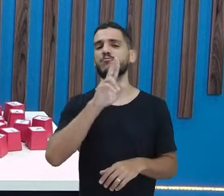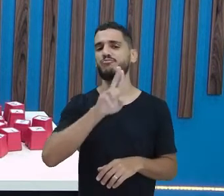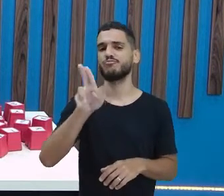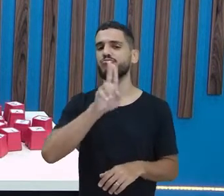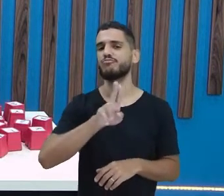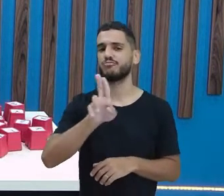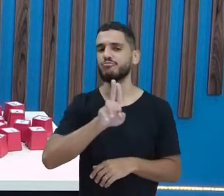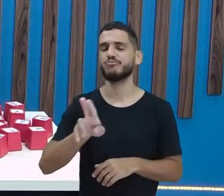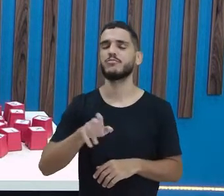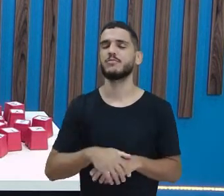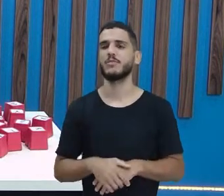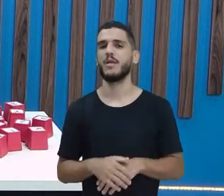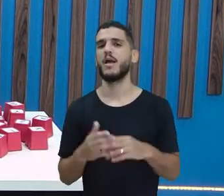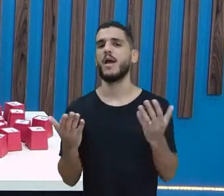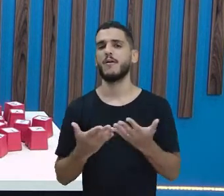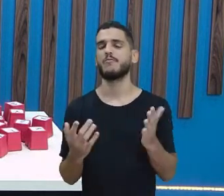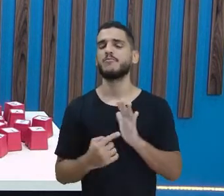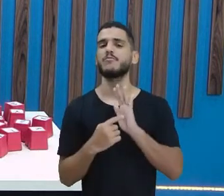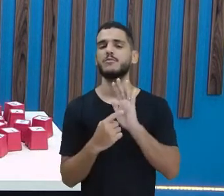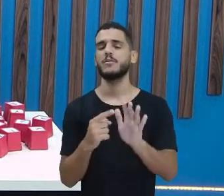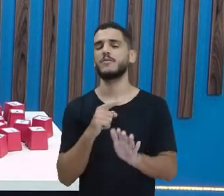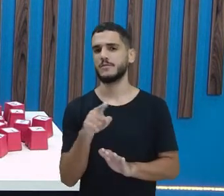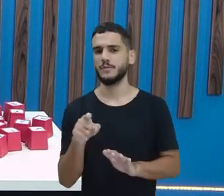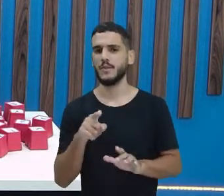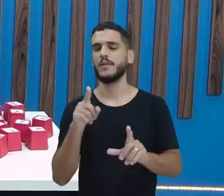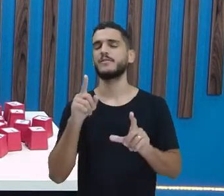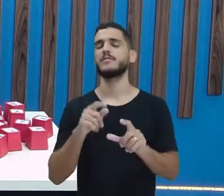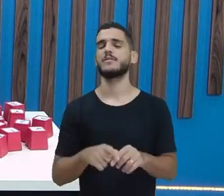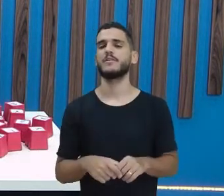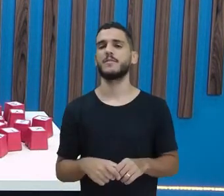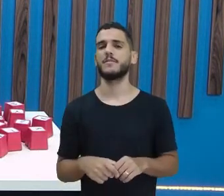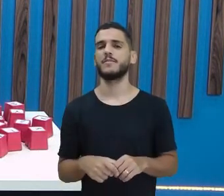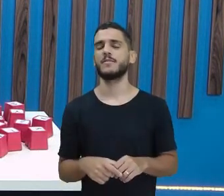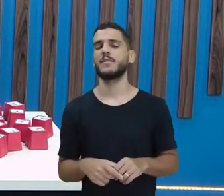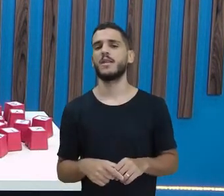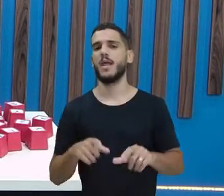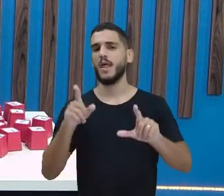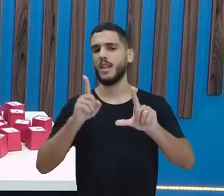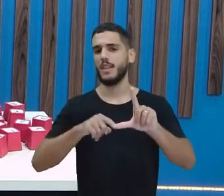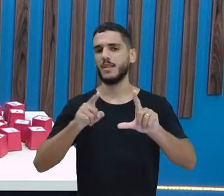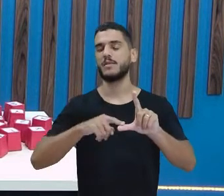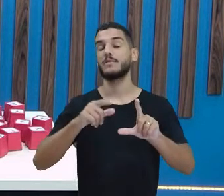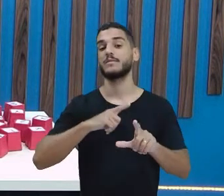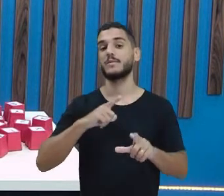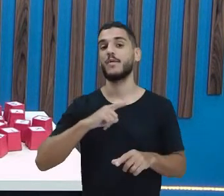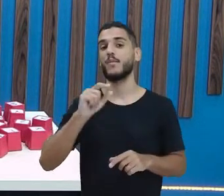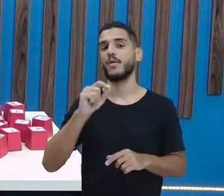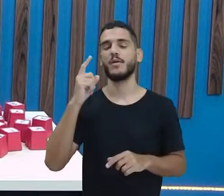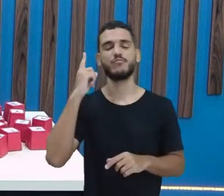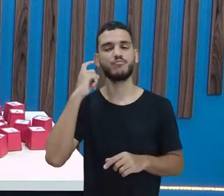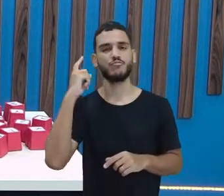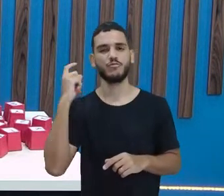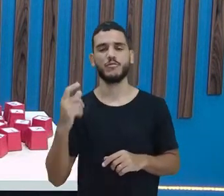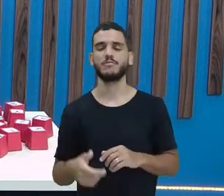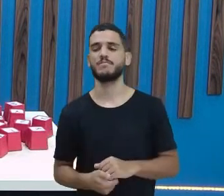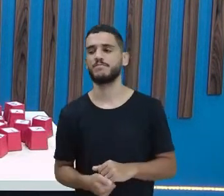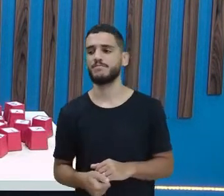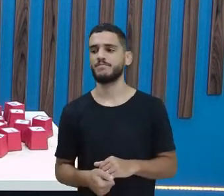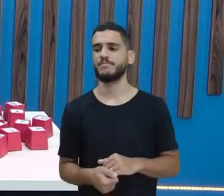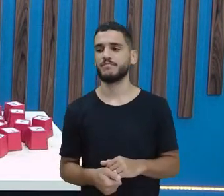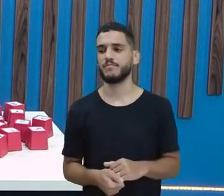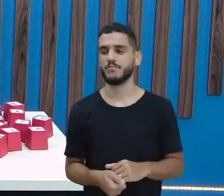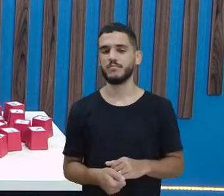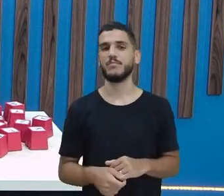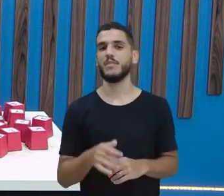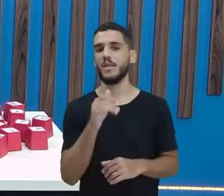Mas eu vou mostrar para vocês que além do nome, a letra tem um som, tá? Por